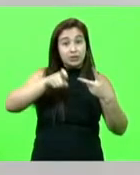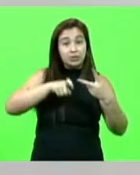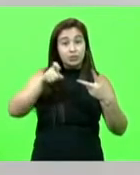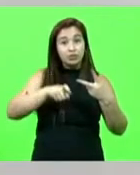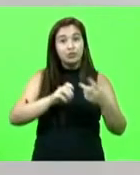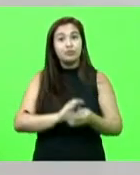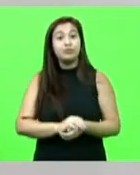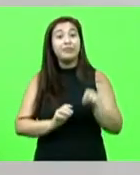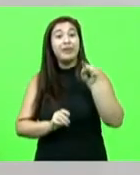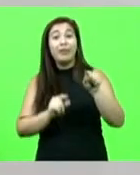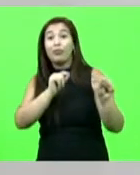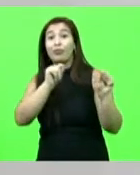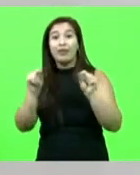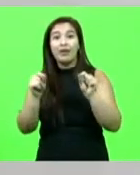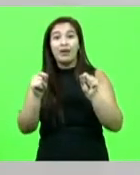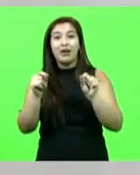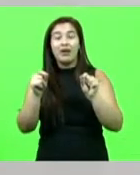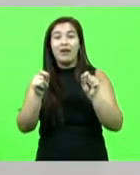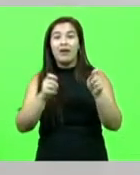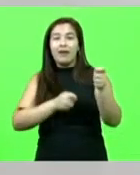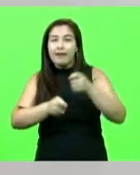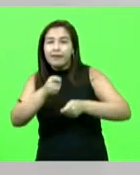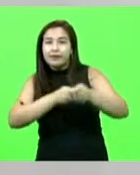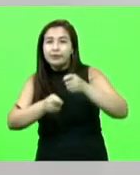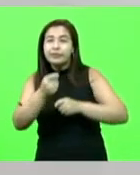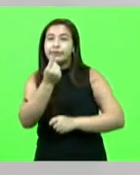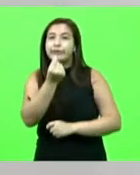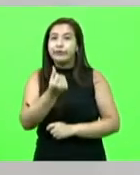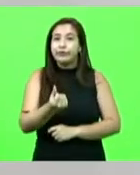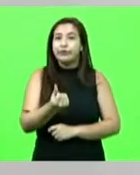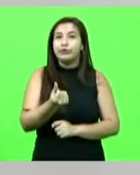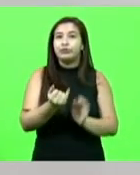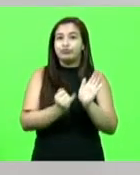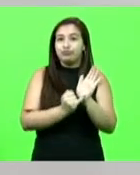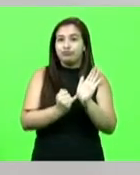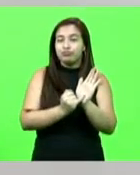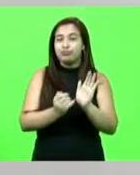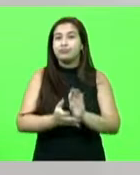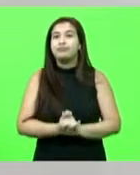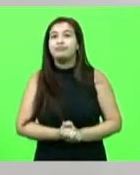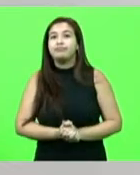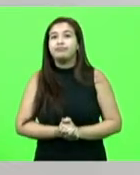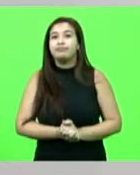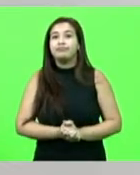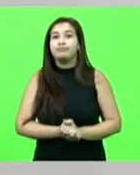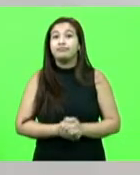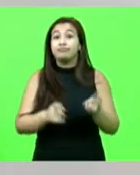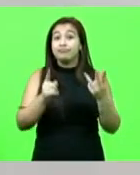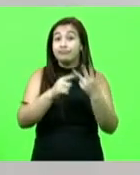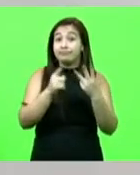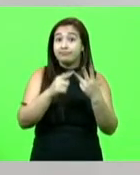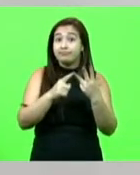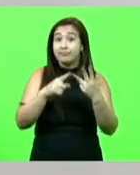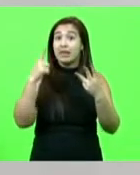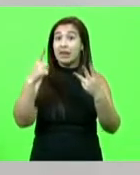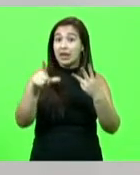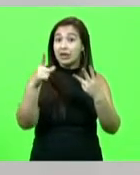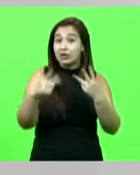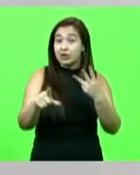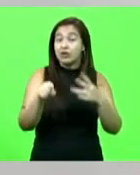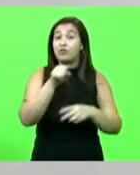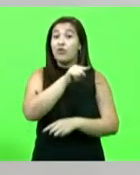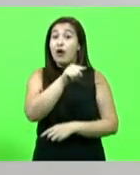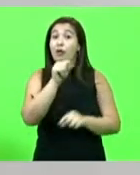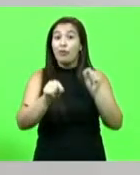administra o dinheiro dos impostos. E o Legislativo, que é a casa